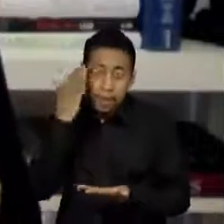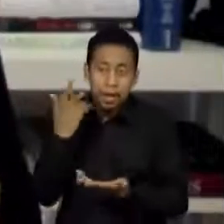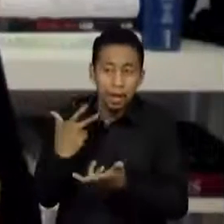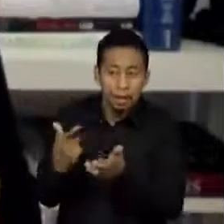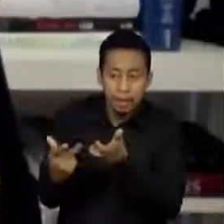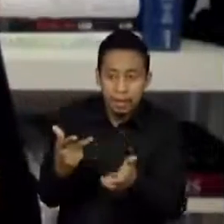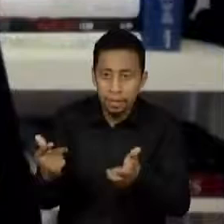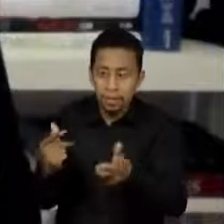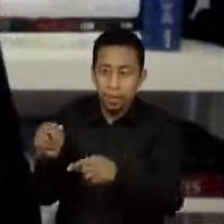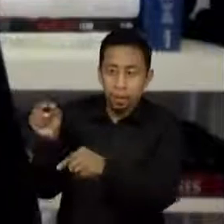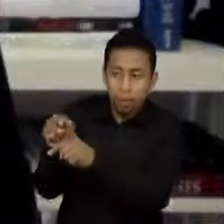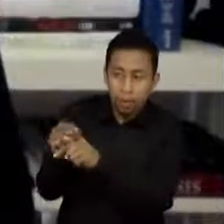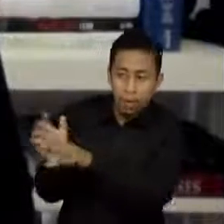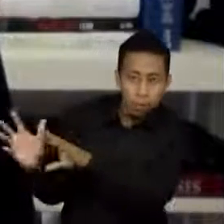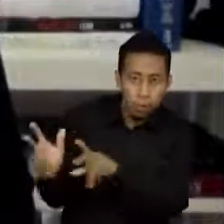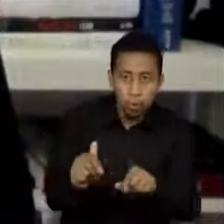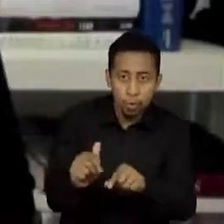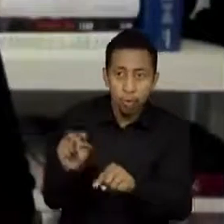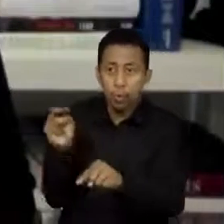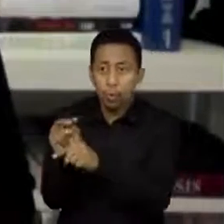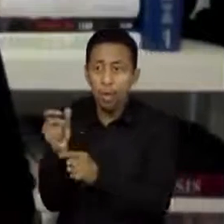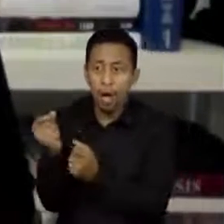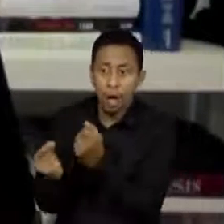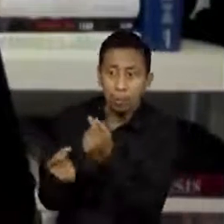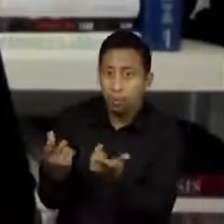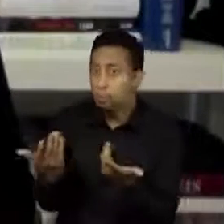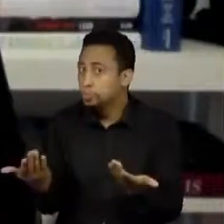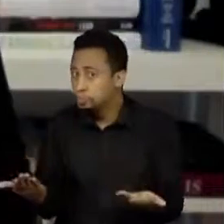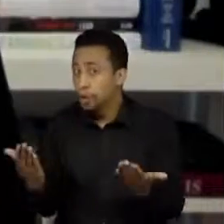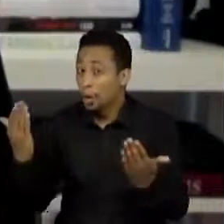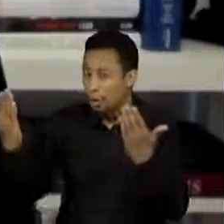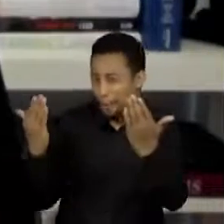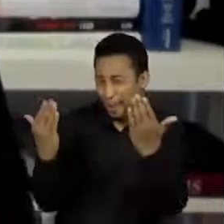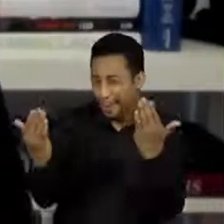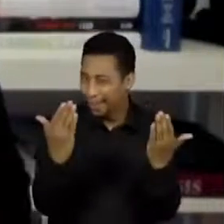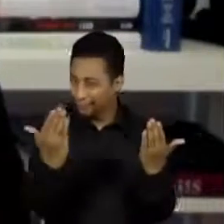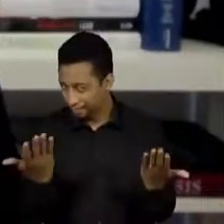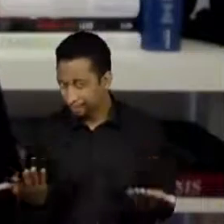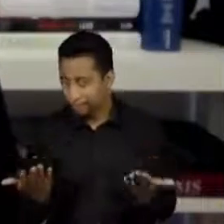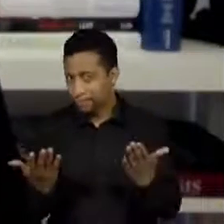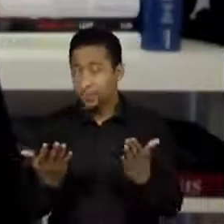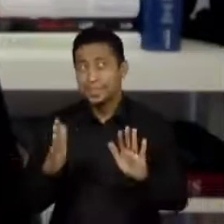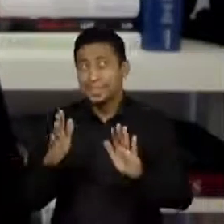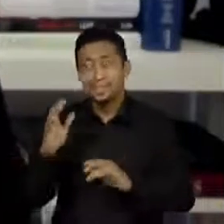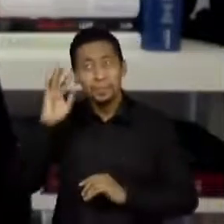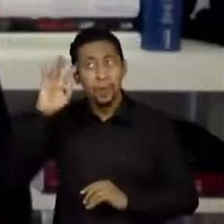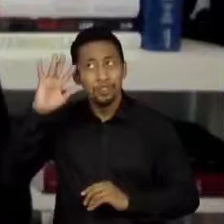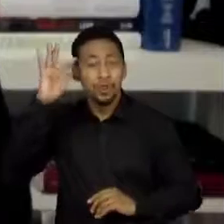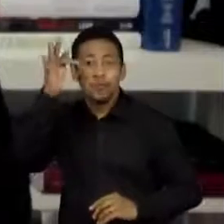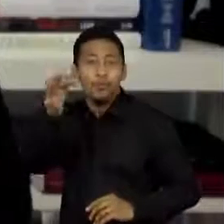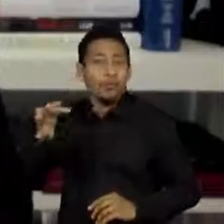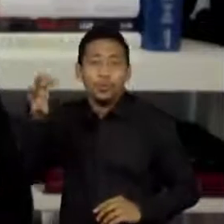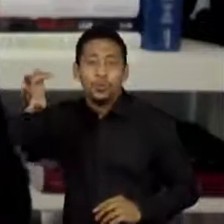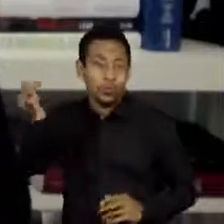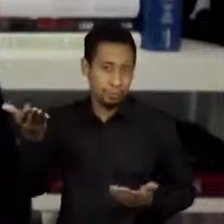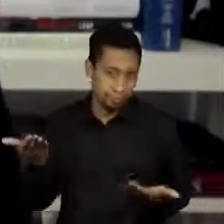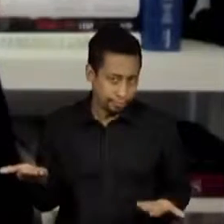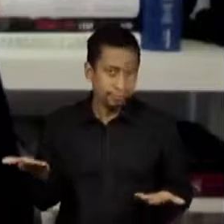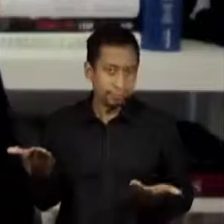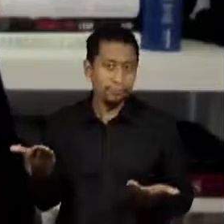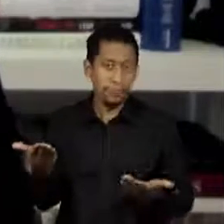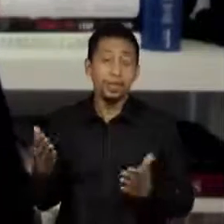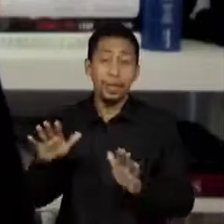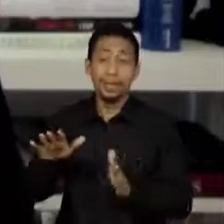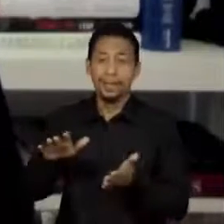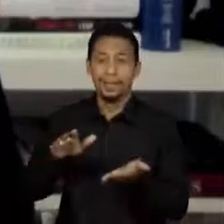proteção em relação às outras vacinas. Mas qual é o futuro? O futuro, a gente também vê